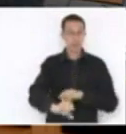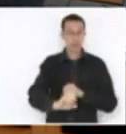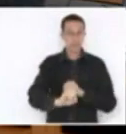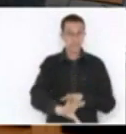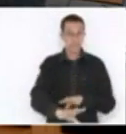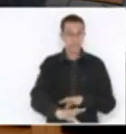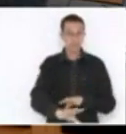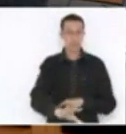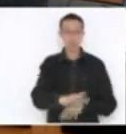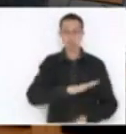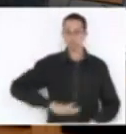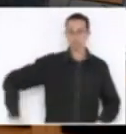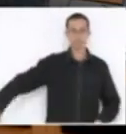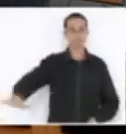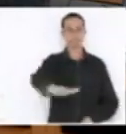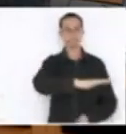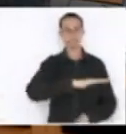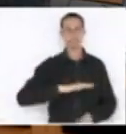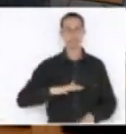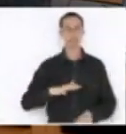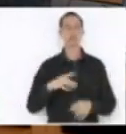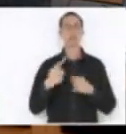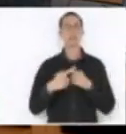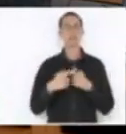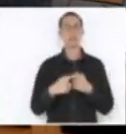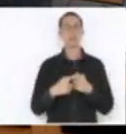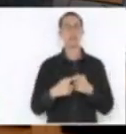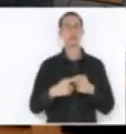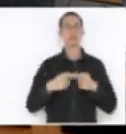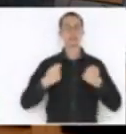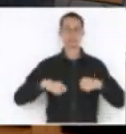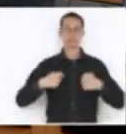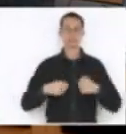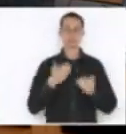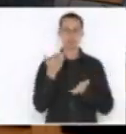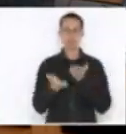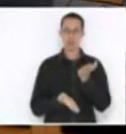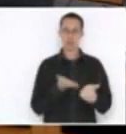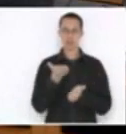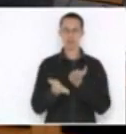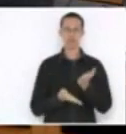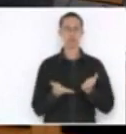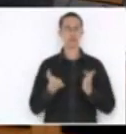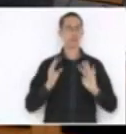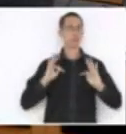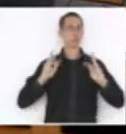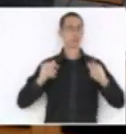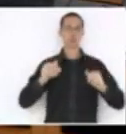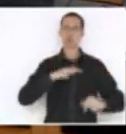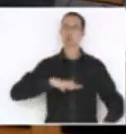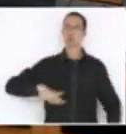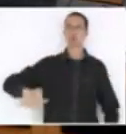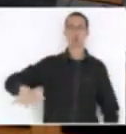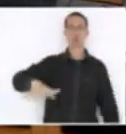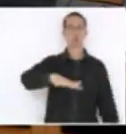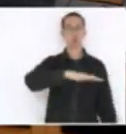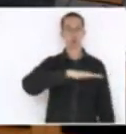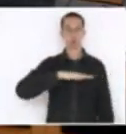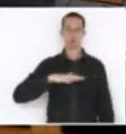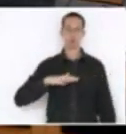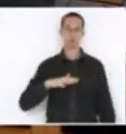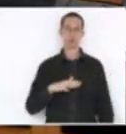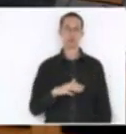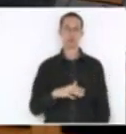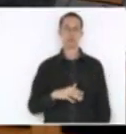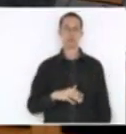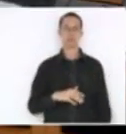para que nós possamos ter o atendimento em toda a educação, de acordo com a necessidade do